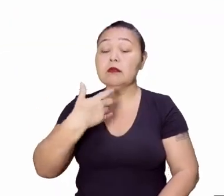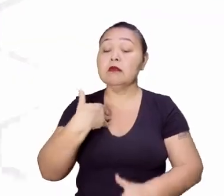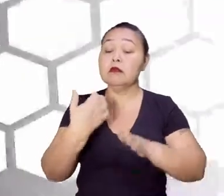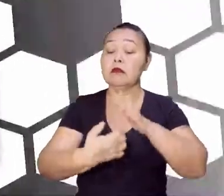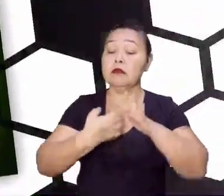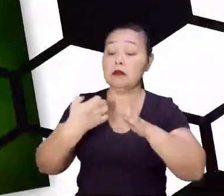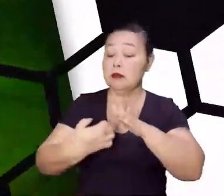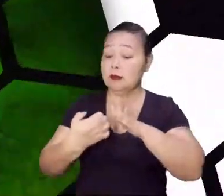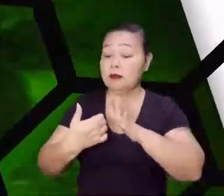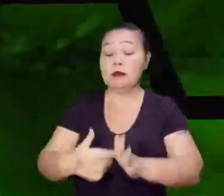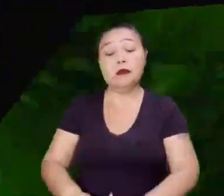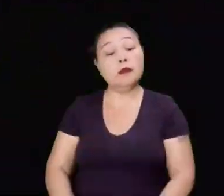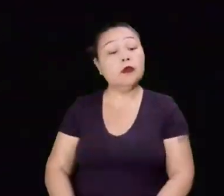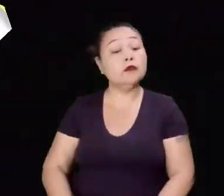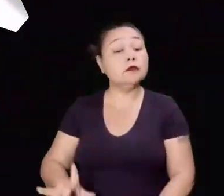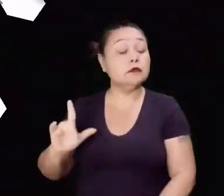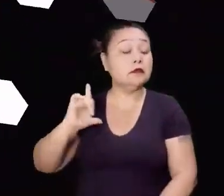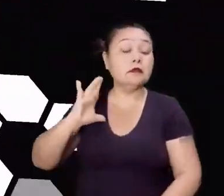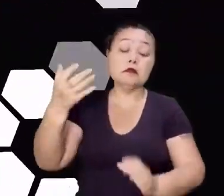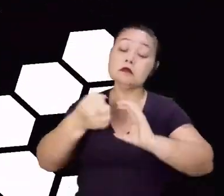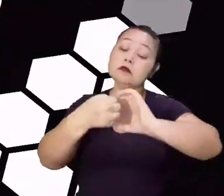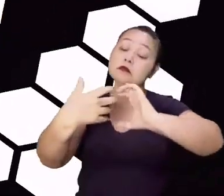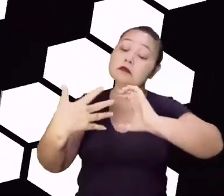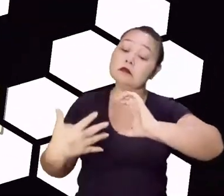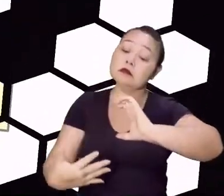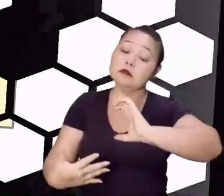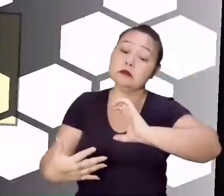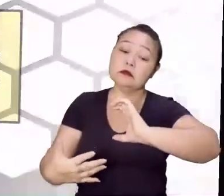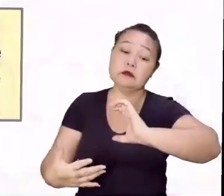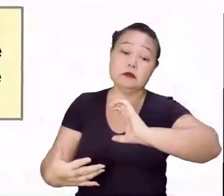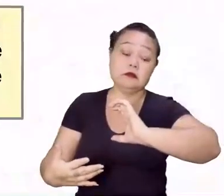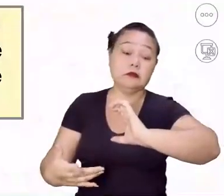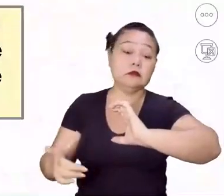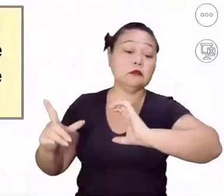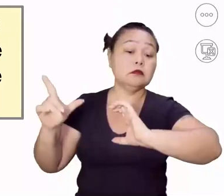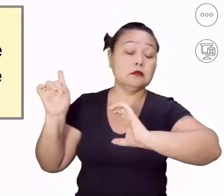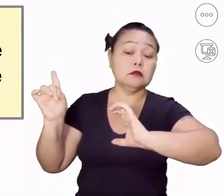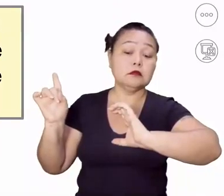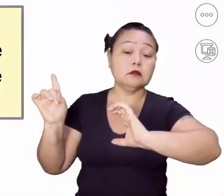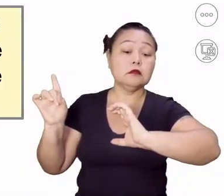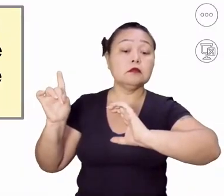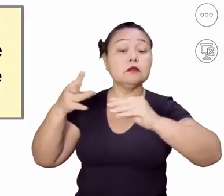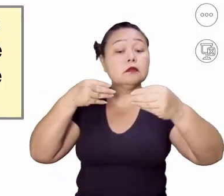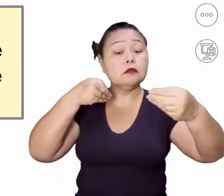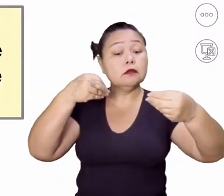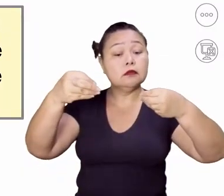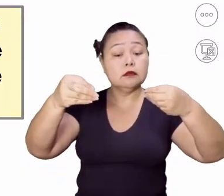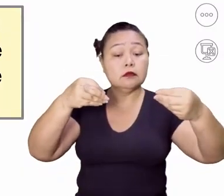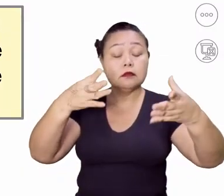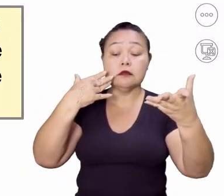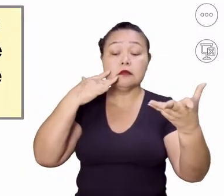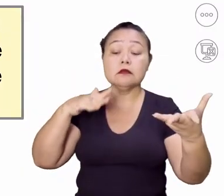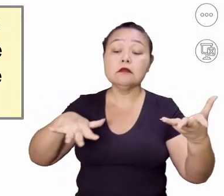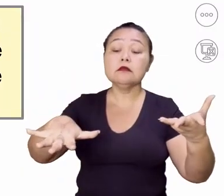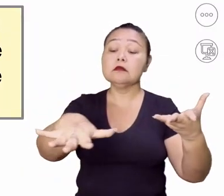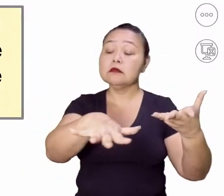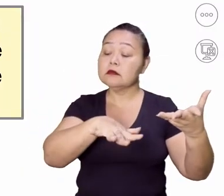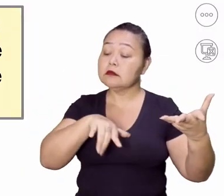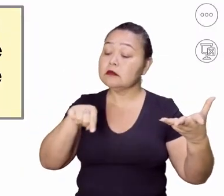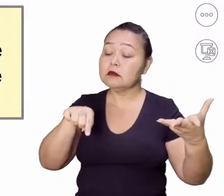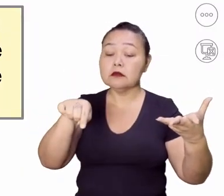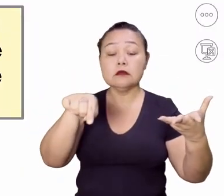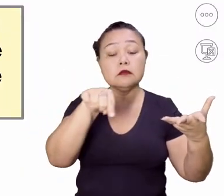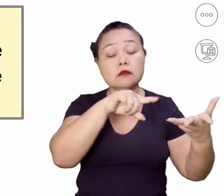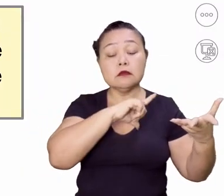né? Mas aí a gente tem as características, né? Nós temos as flexibilizações